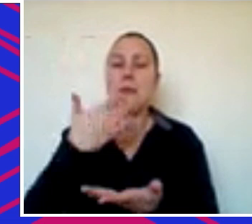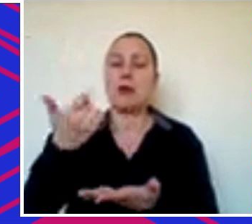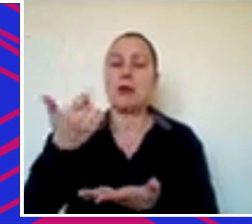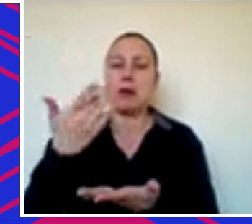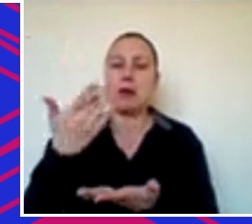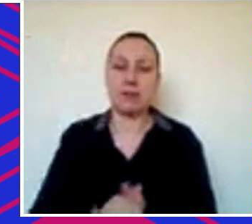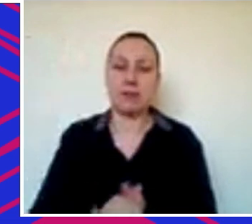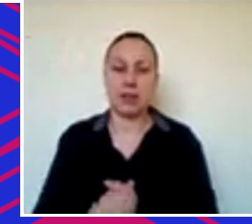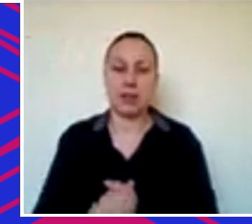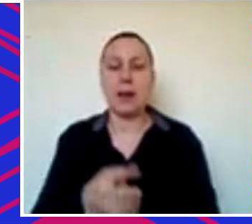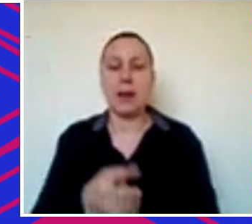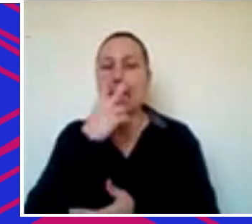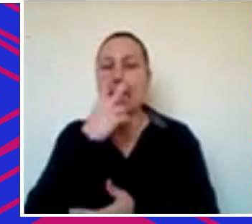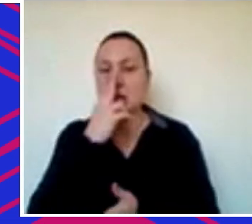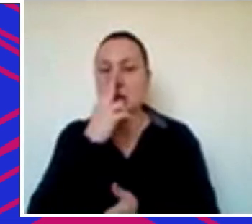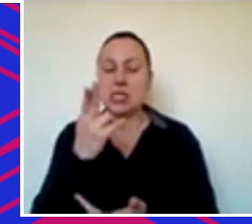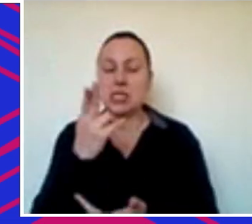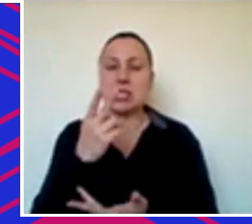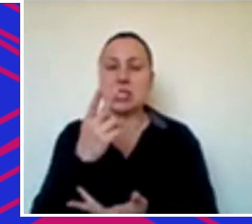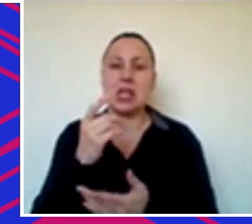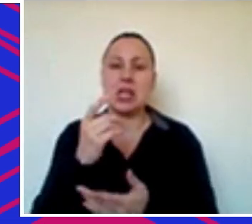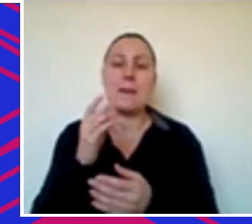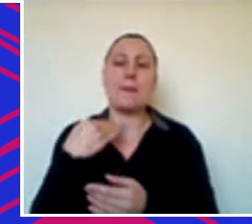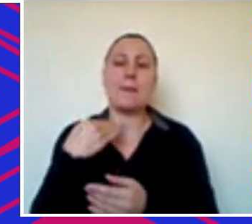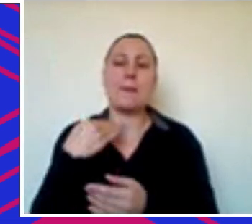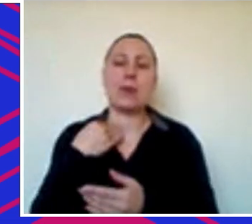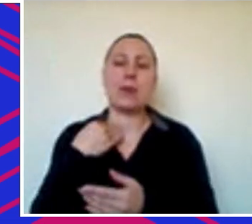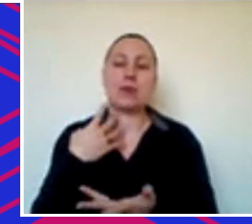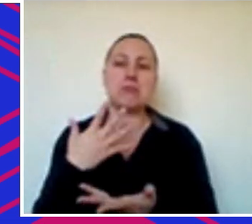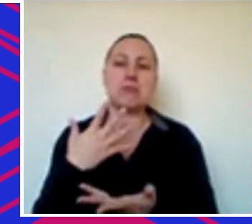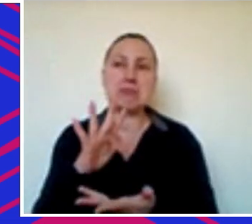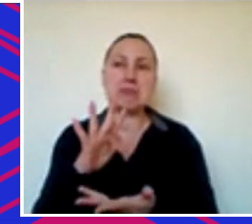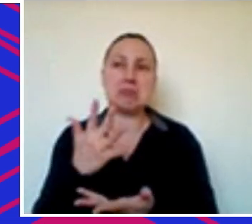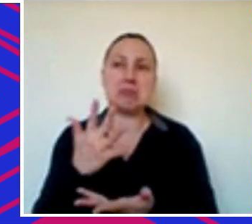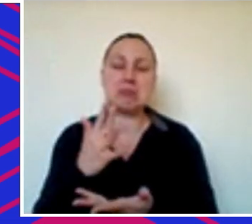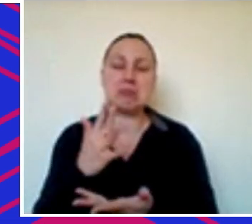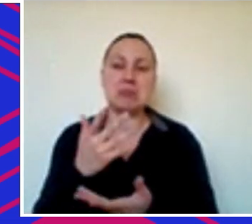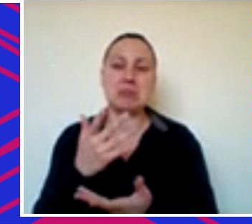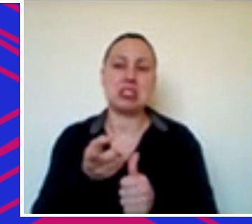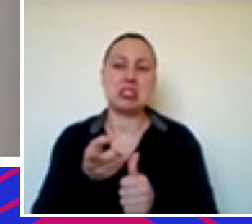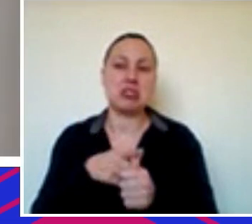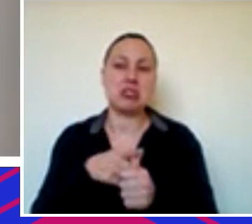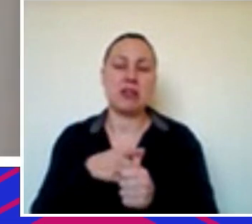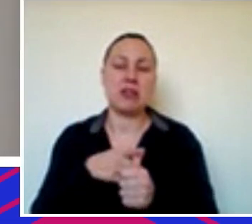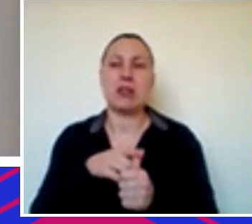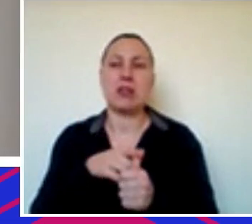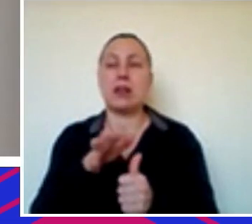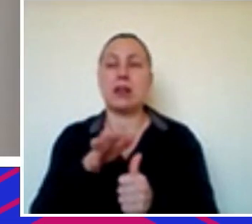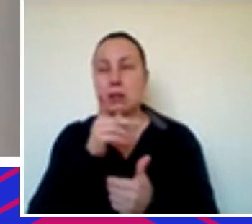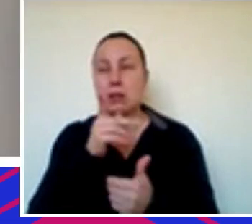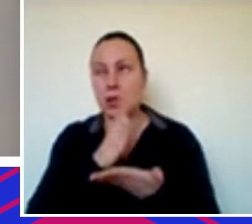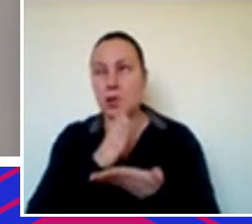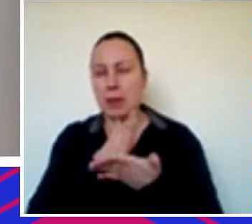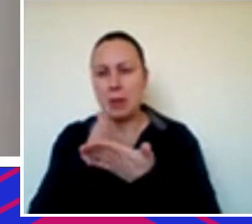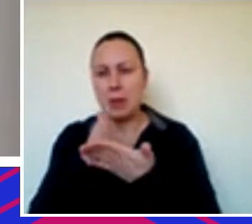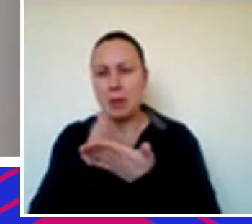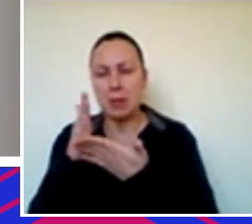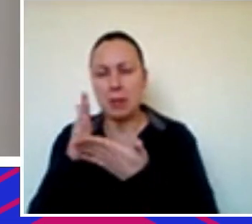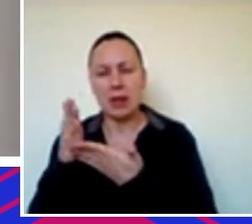muito parecido com uma estrutura bancária em um pedaço dele, né? Que é realmente uma dívida de longo prazo, com pagamento de PMTs,